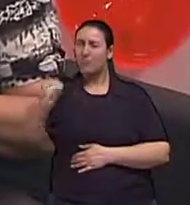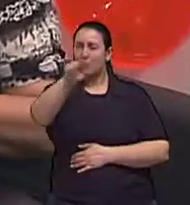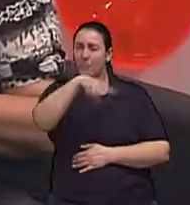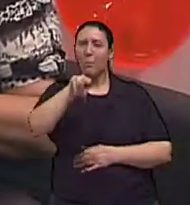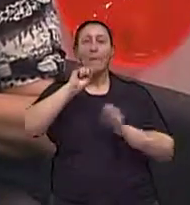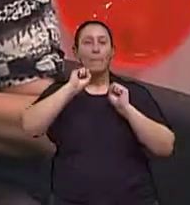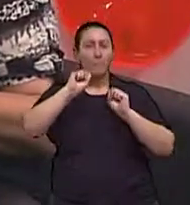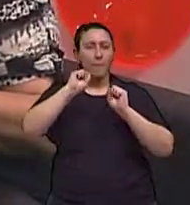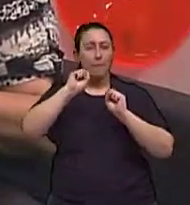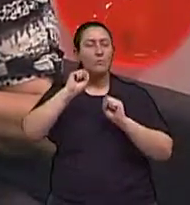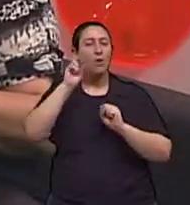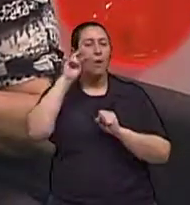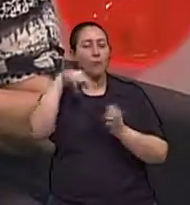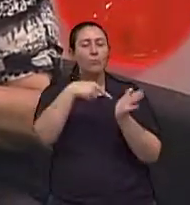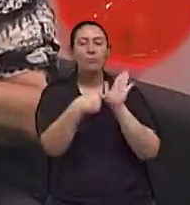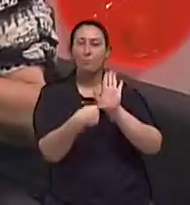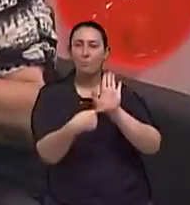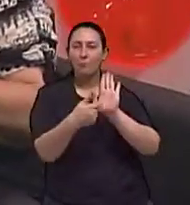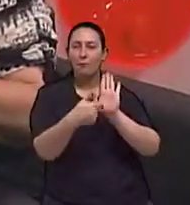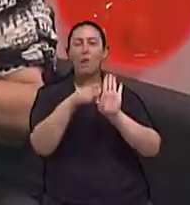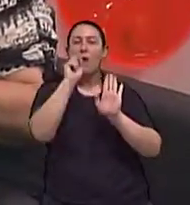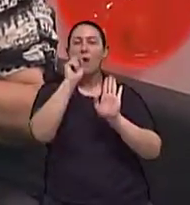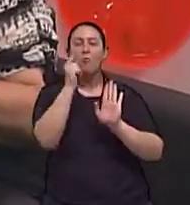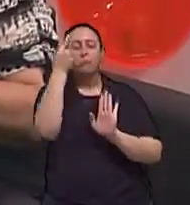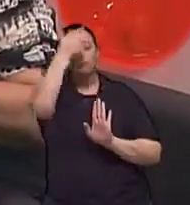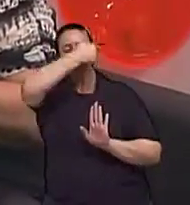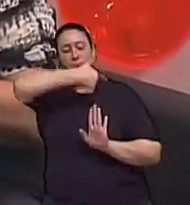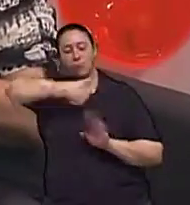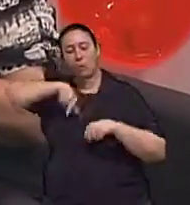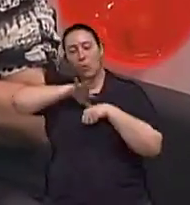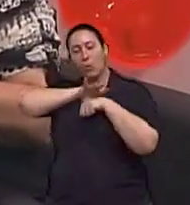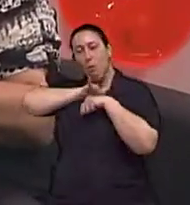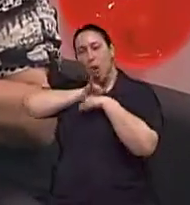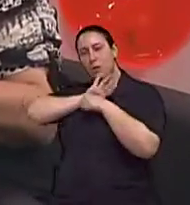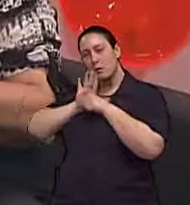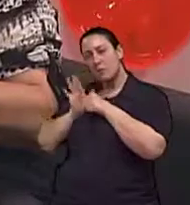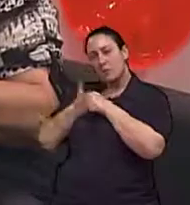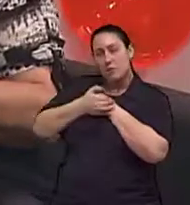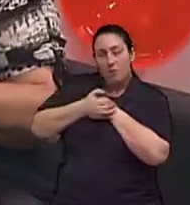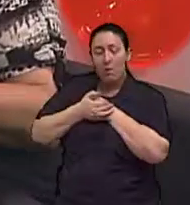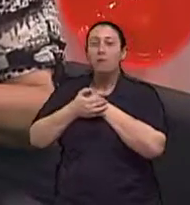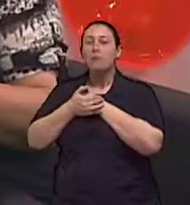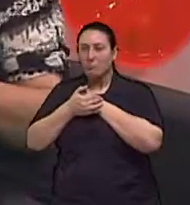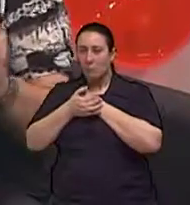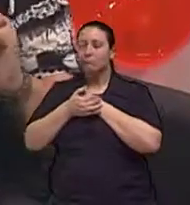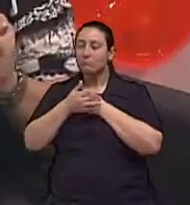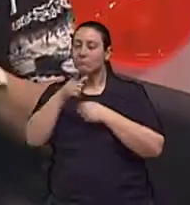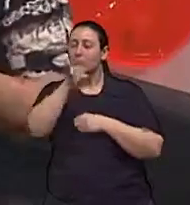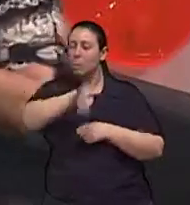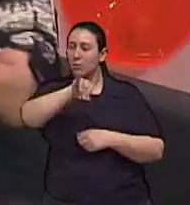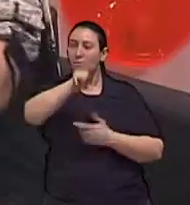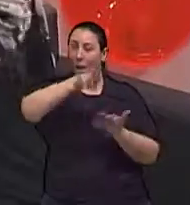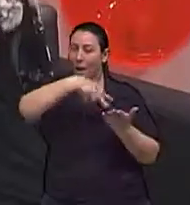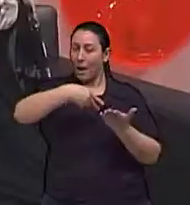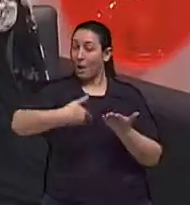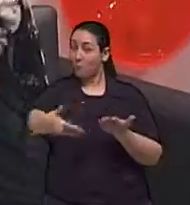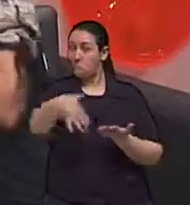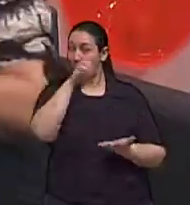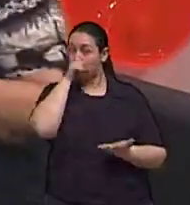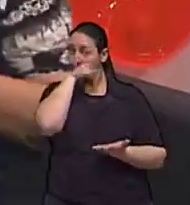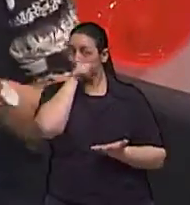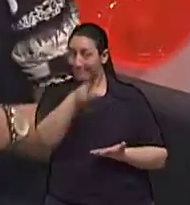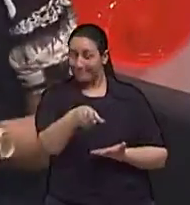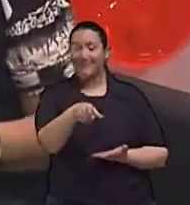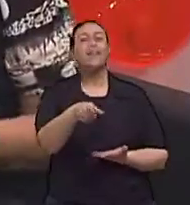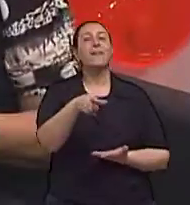nossas doenças está aqui à disposição para vocês lerem no próximo final de semana porque isso é